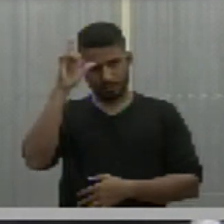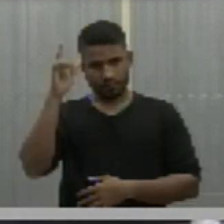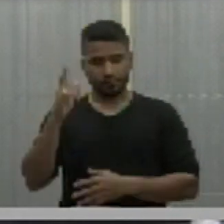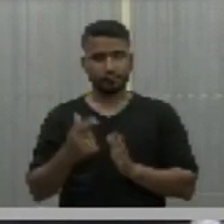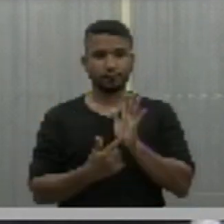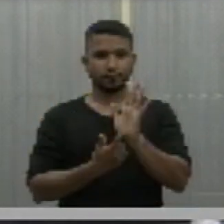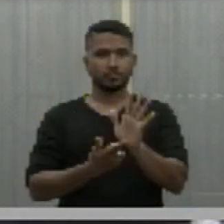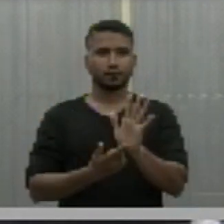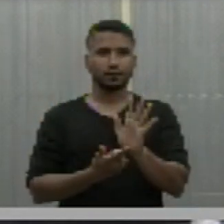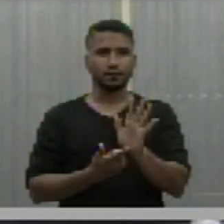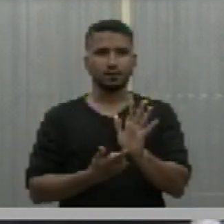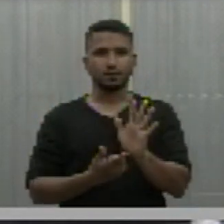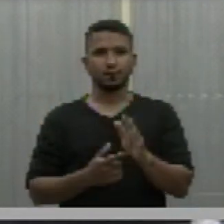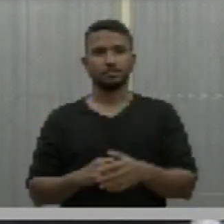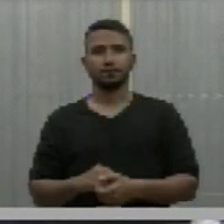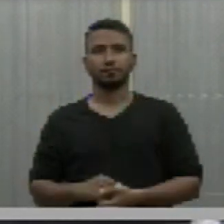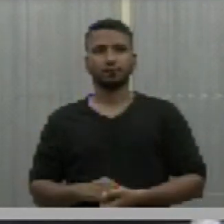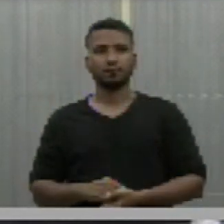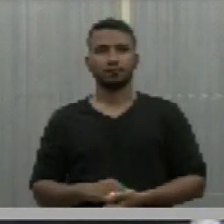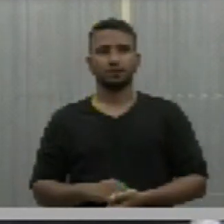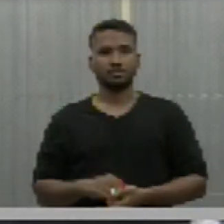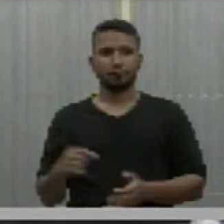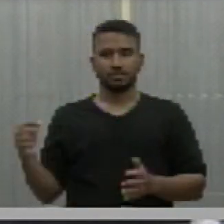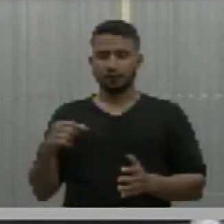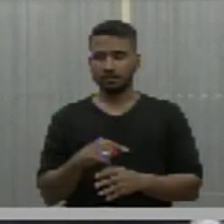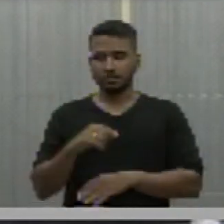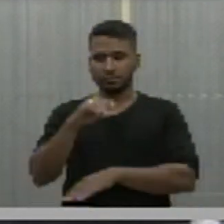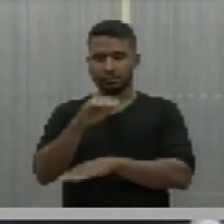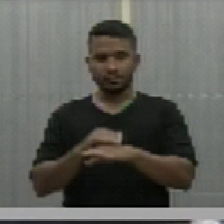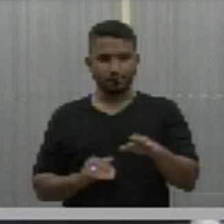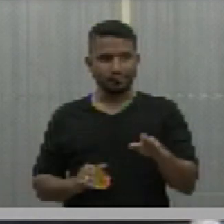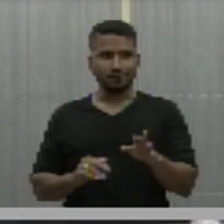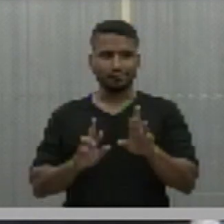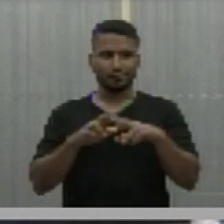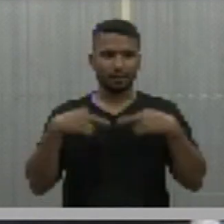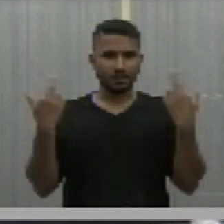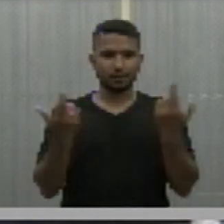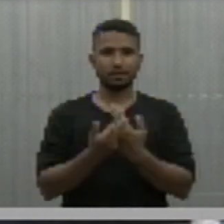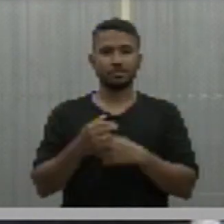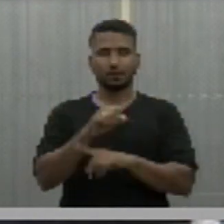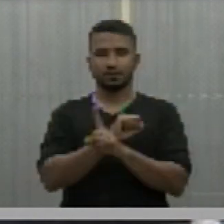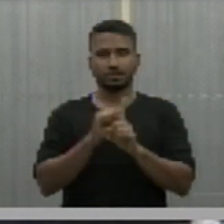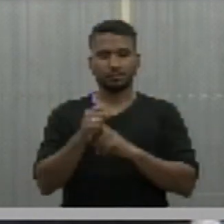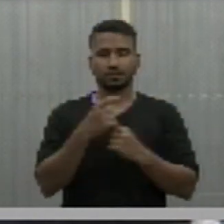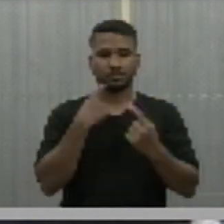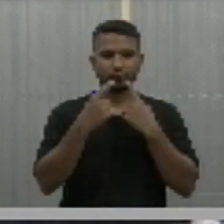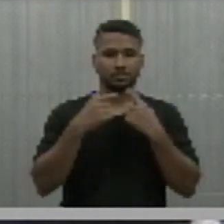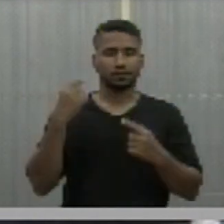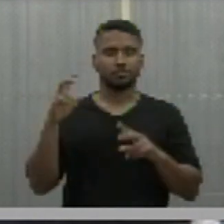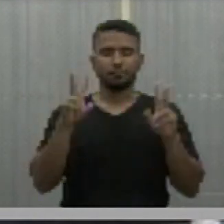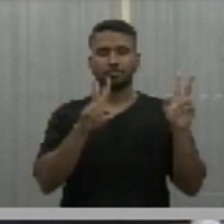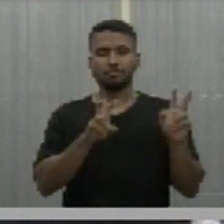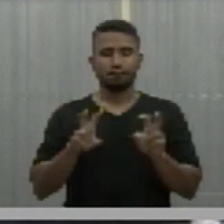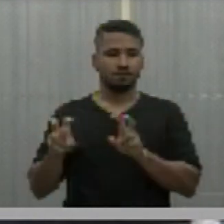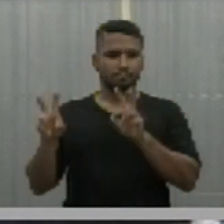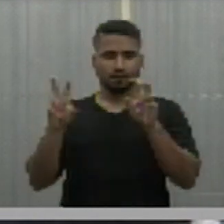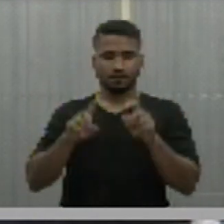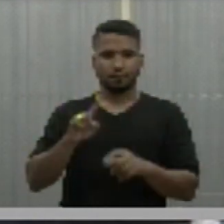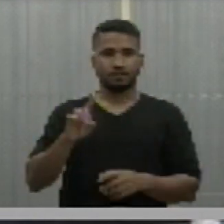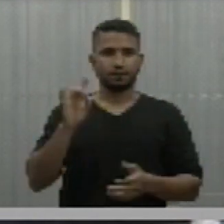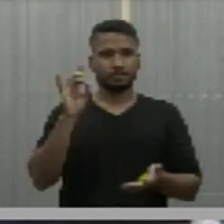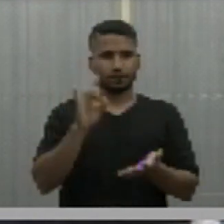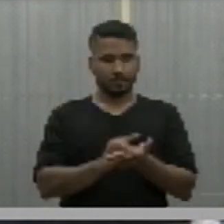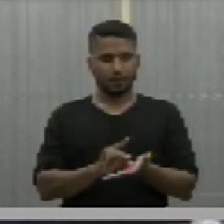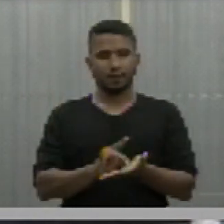apresentação desta convocação, desta audiência pública para discutir um tema que realmente